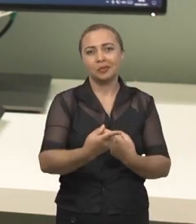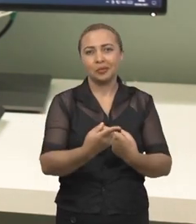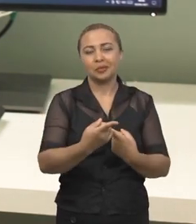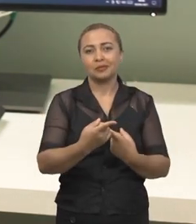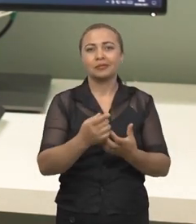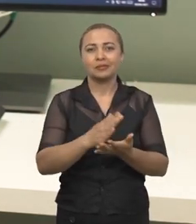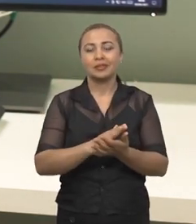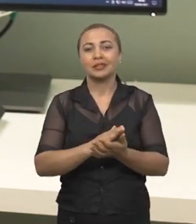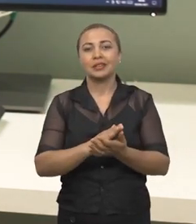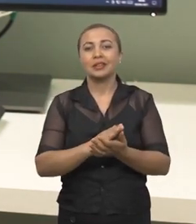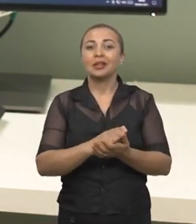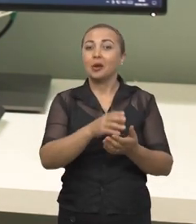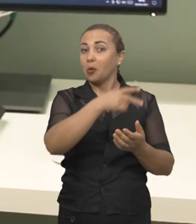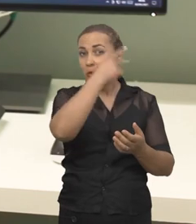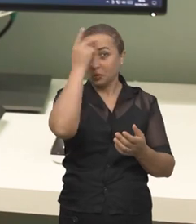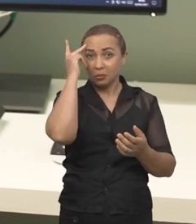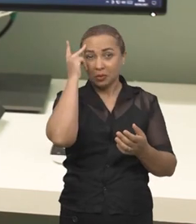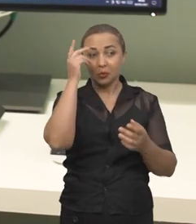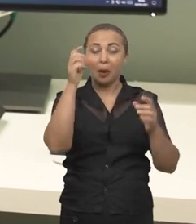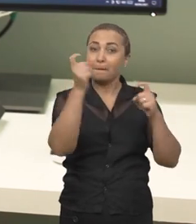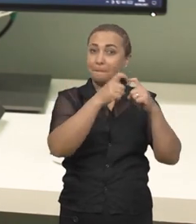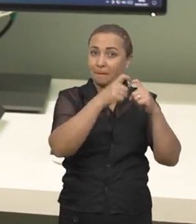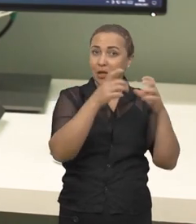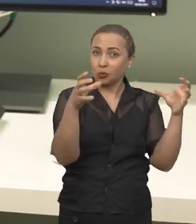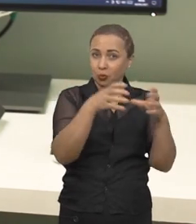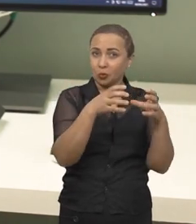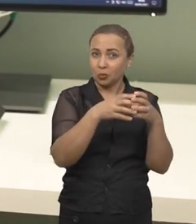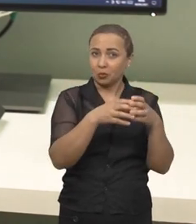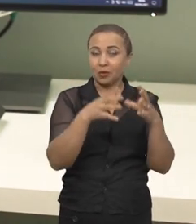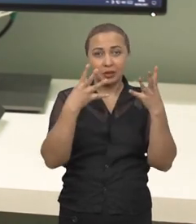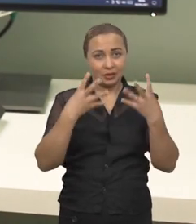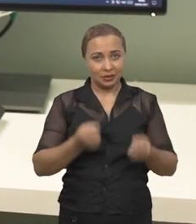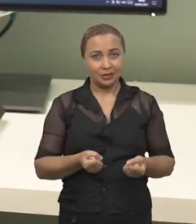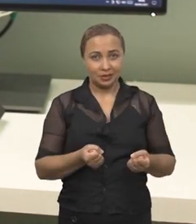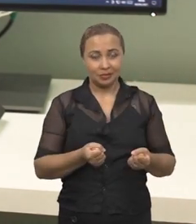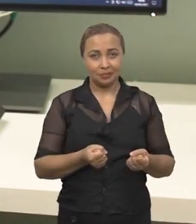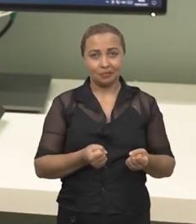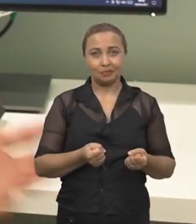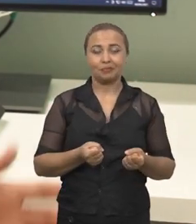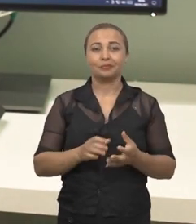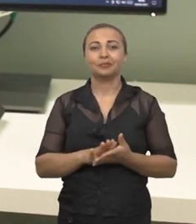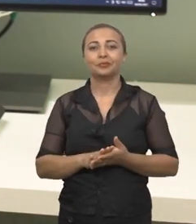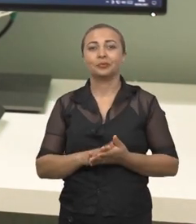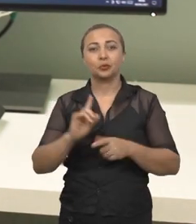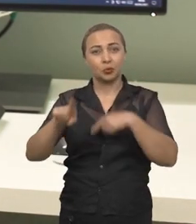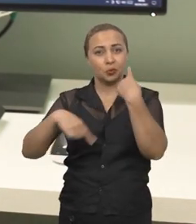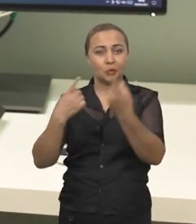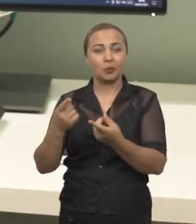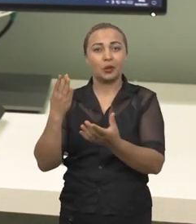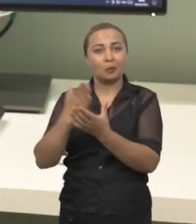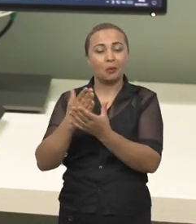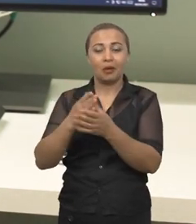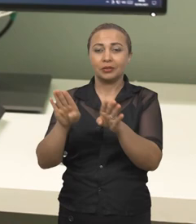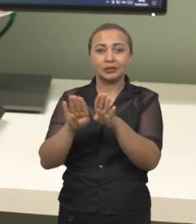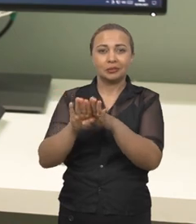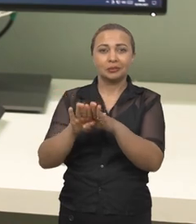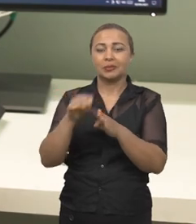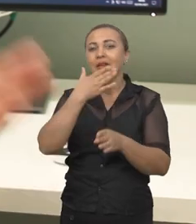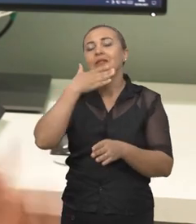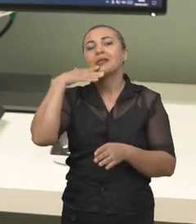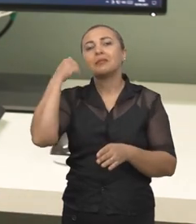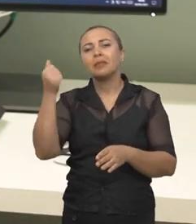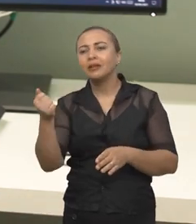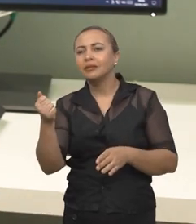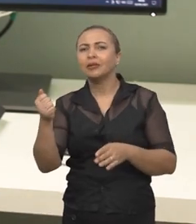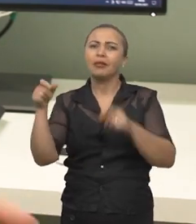procedimento de validação da equipe médica outro processo em si é a melhora do